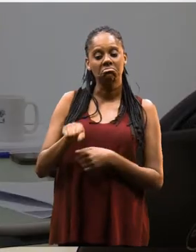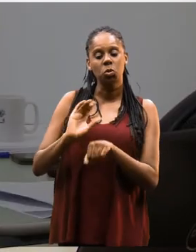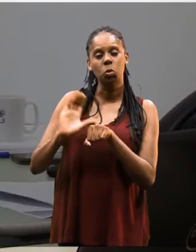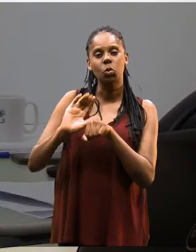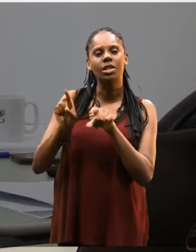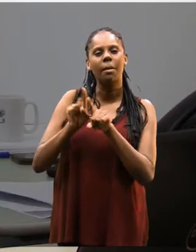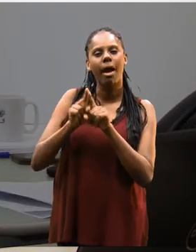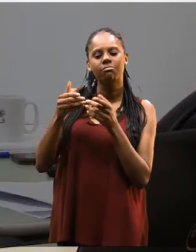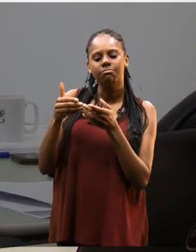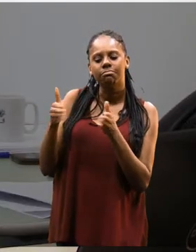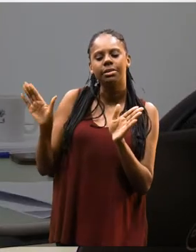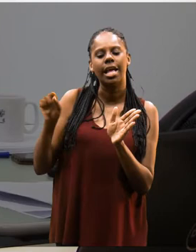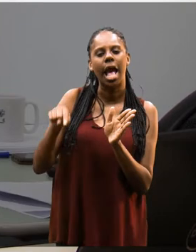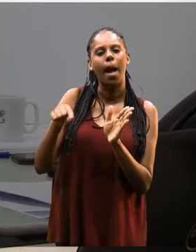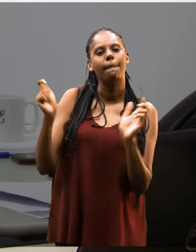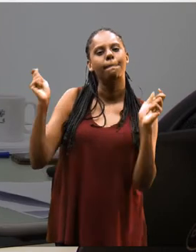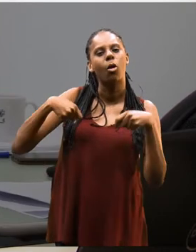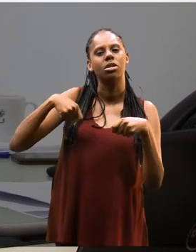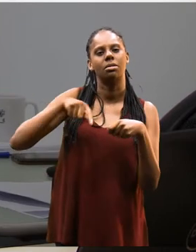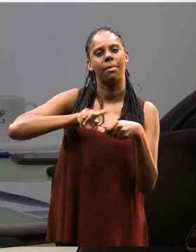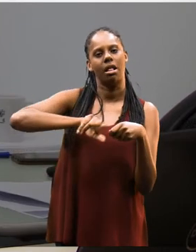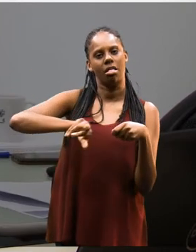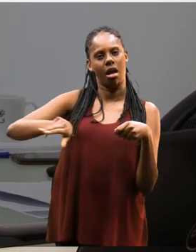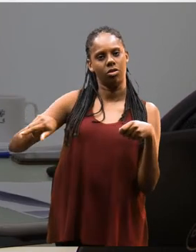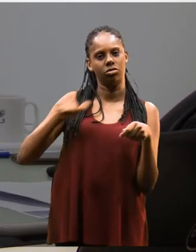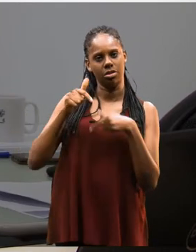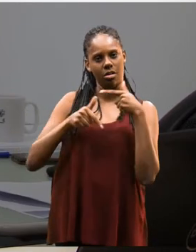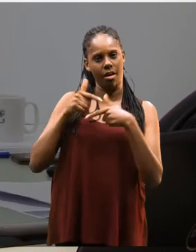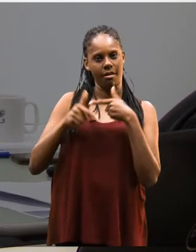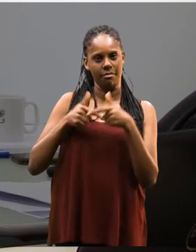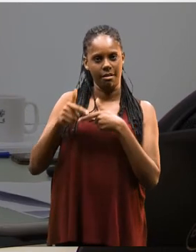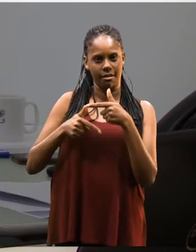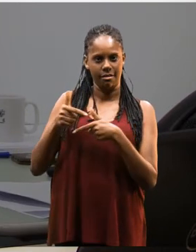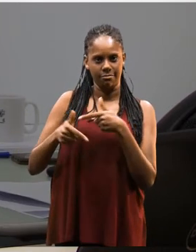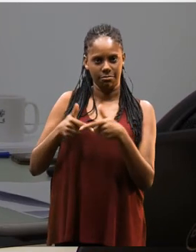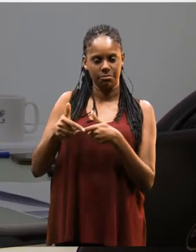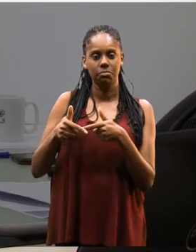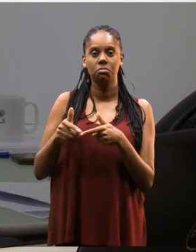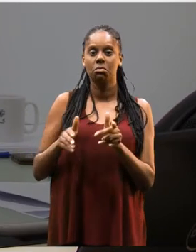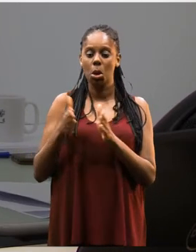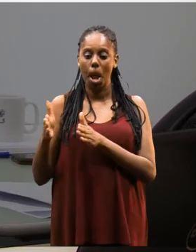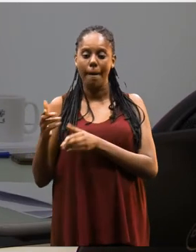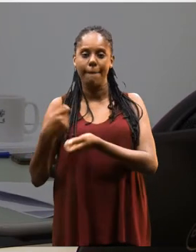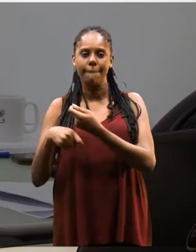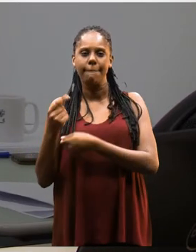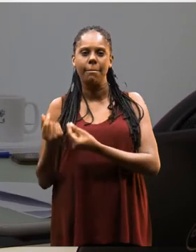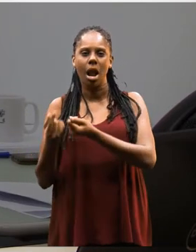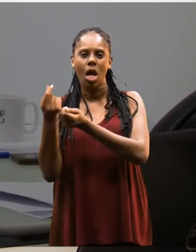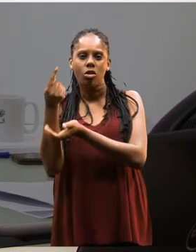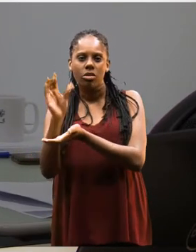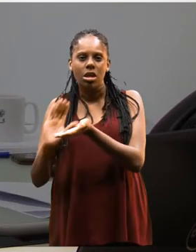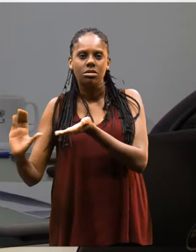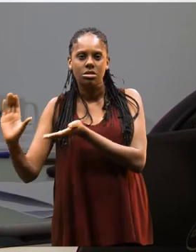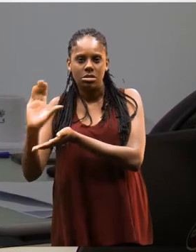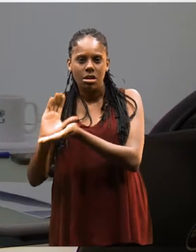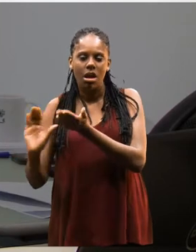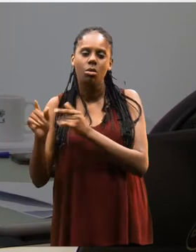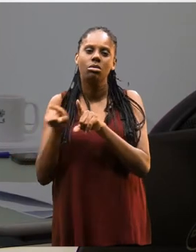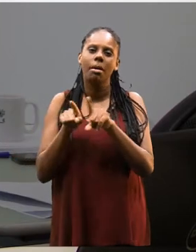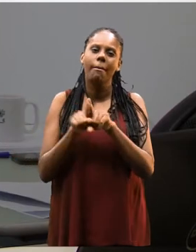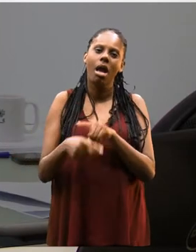Ele também tem uma amplitude muito grande de possibilidades de atuação, tanto no mercado